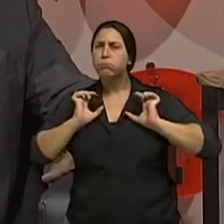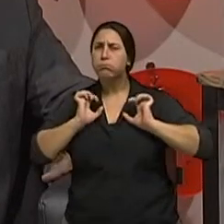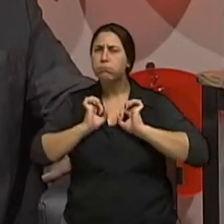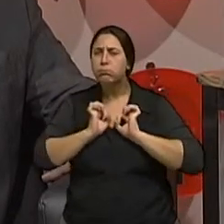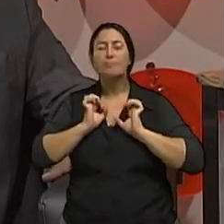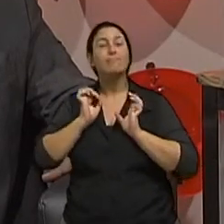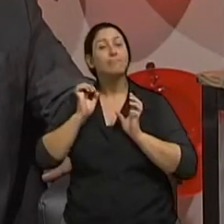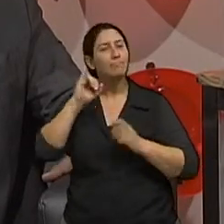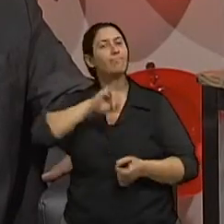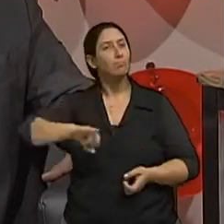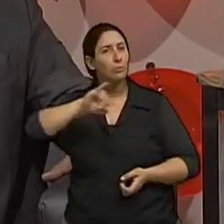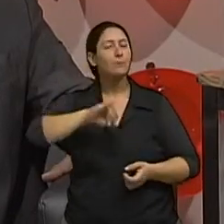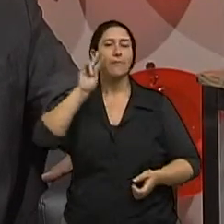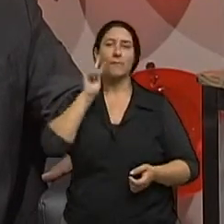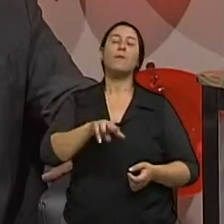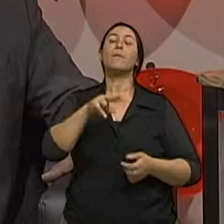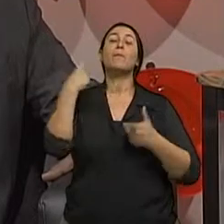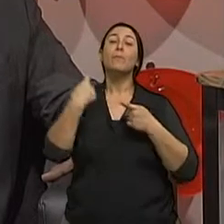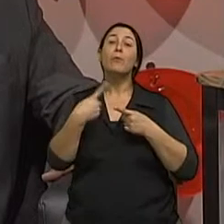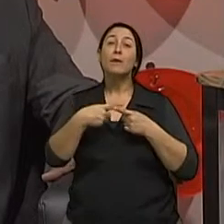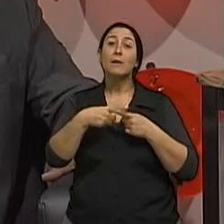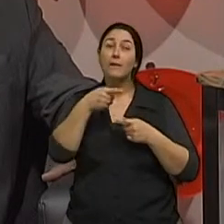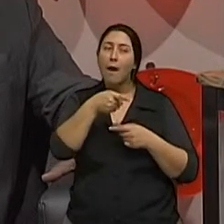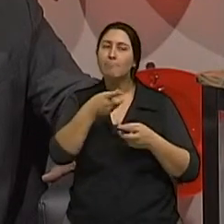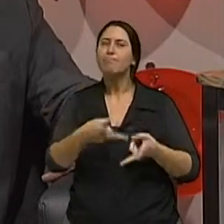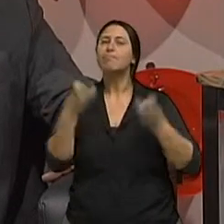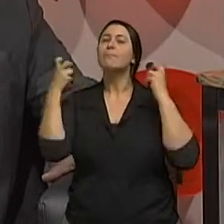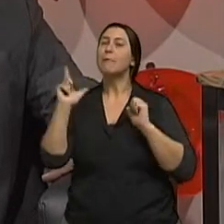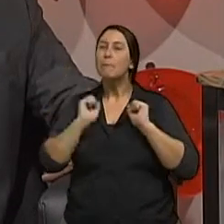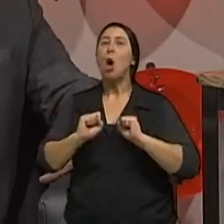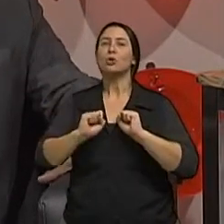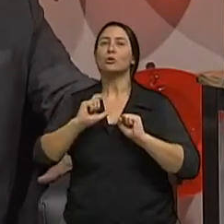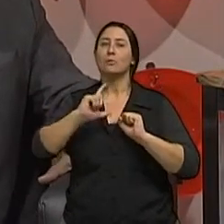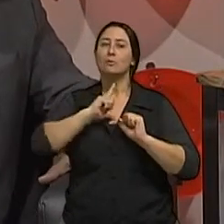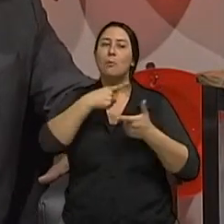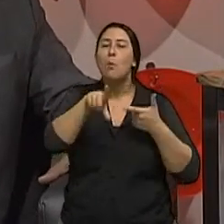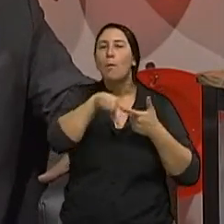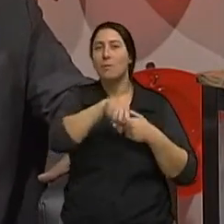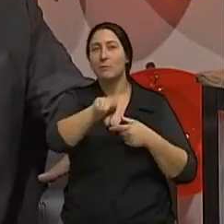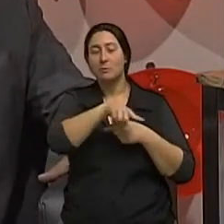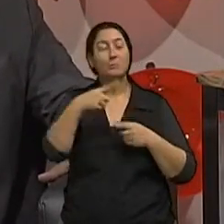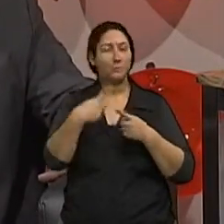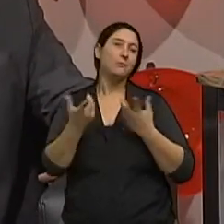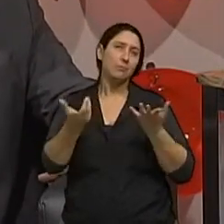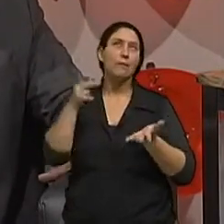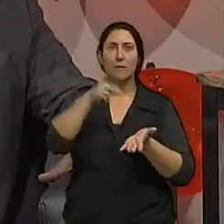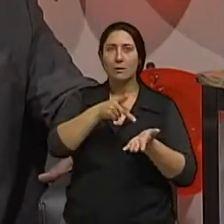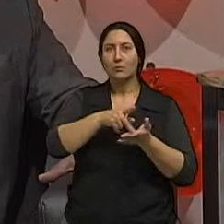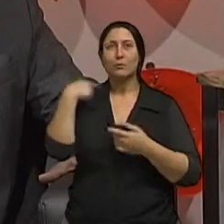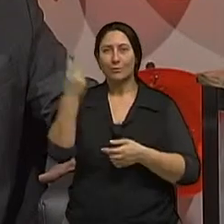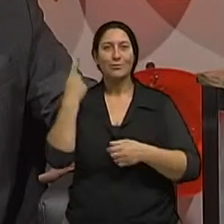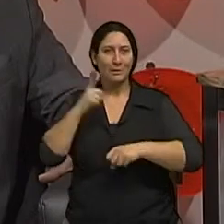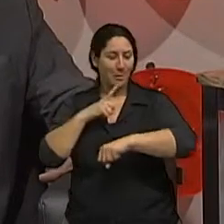aspecto de malignidade. Então, assim, nem todo sinal que se tem é um sinal